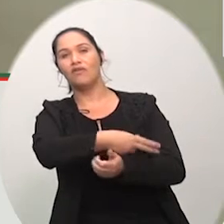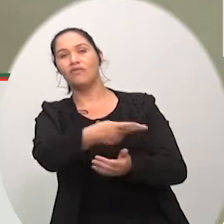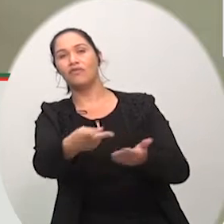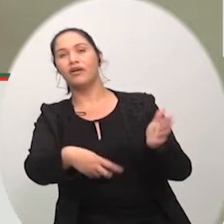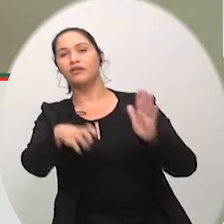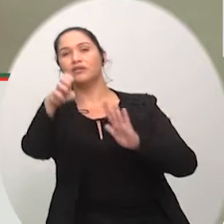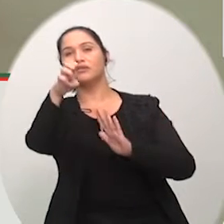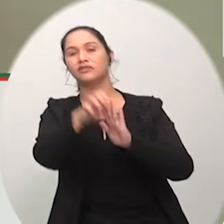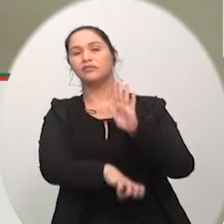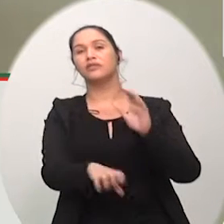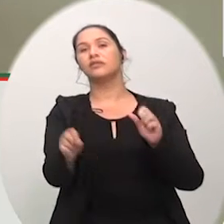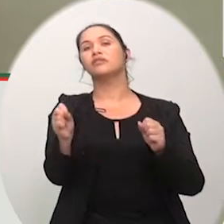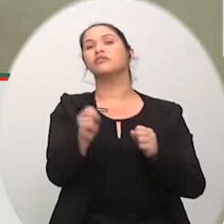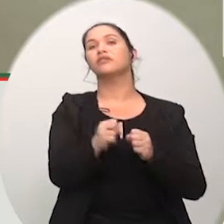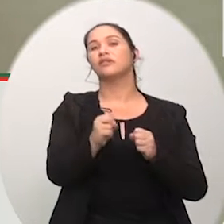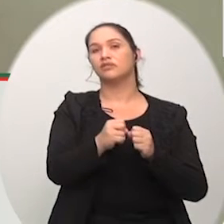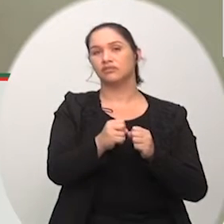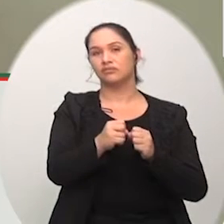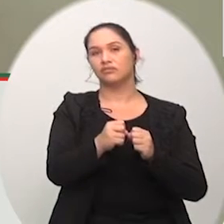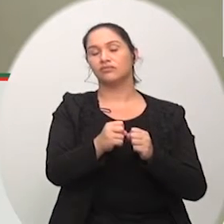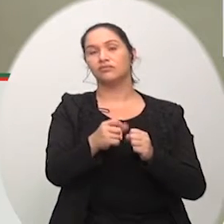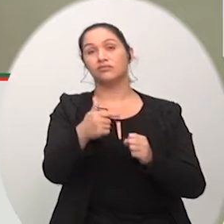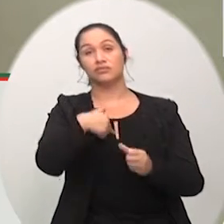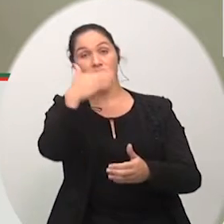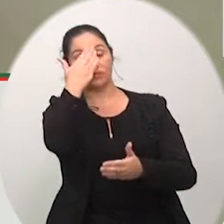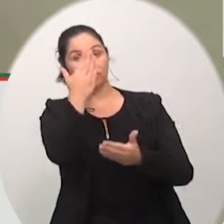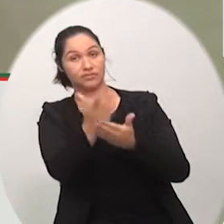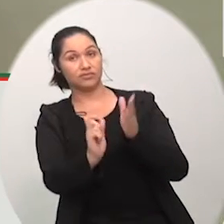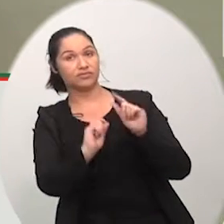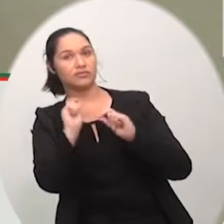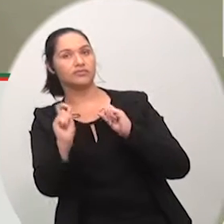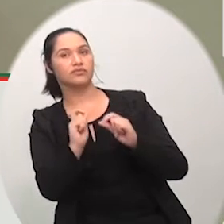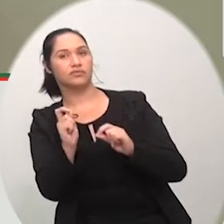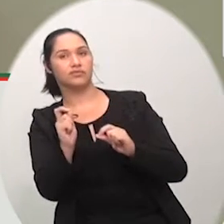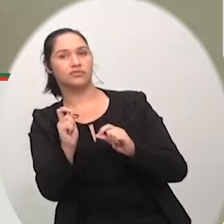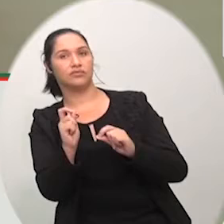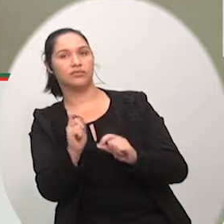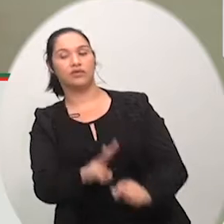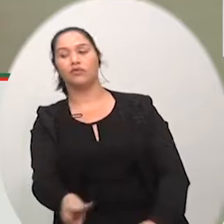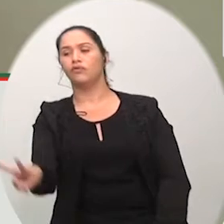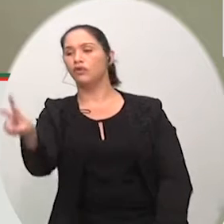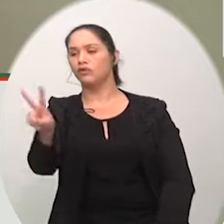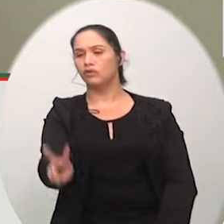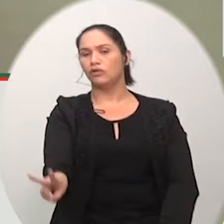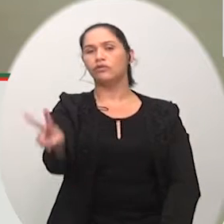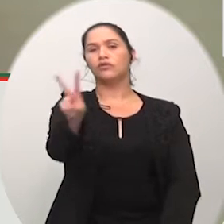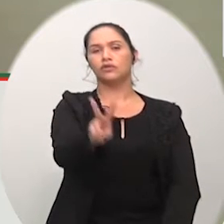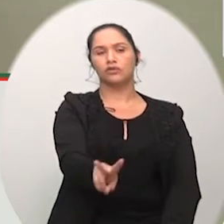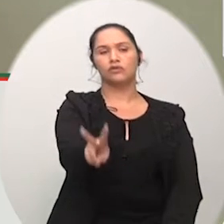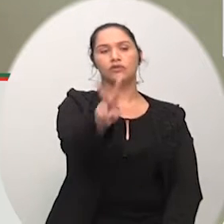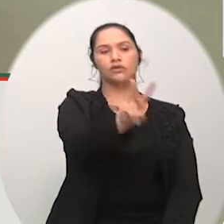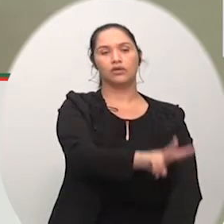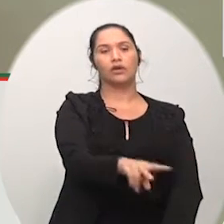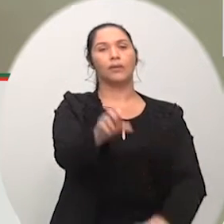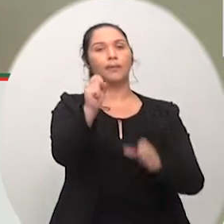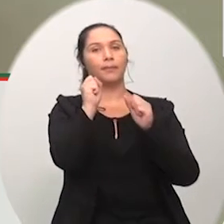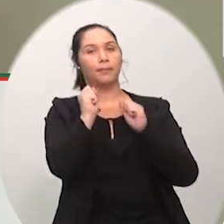temos desenvolvido eu acho que cada vereador tem a sua prerrogativa legal qualquer